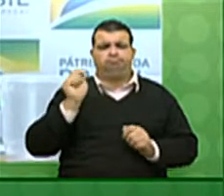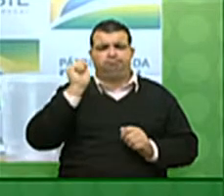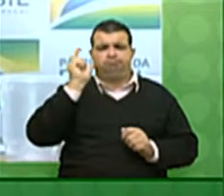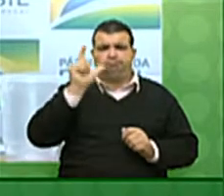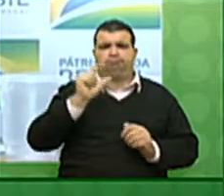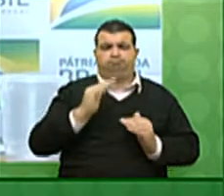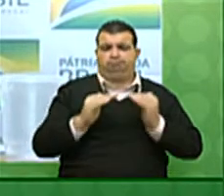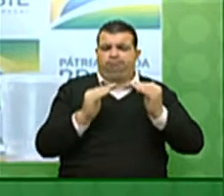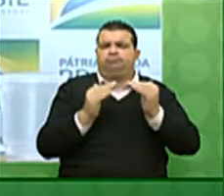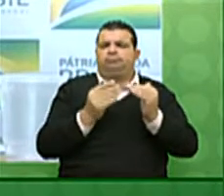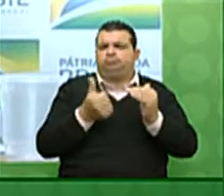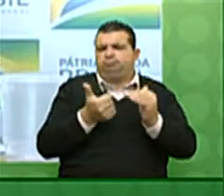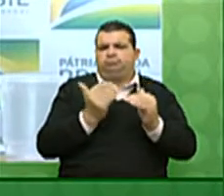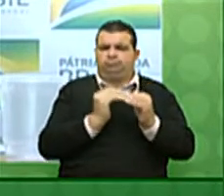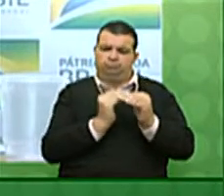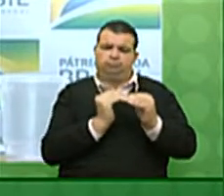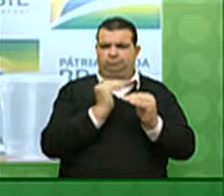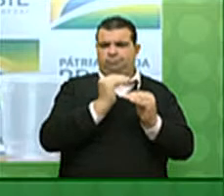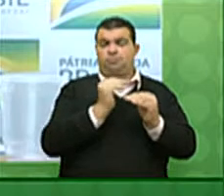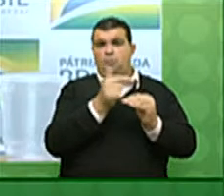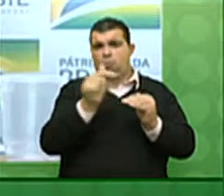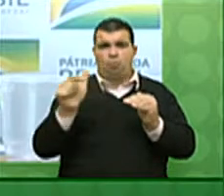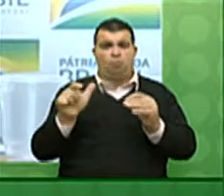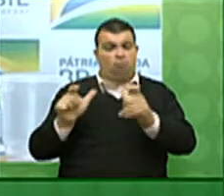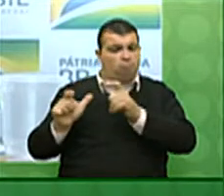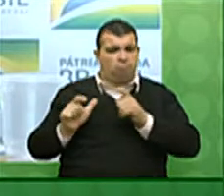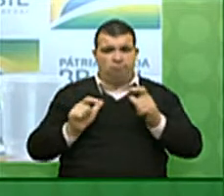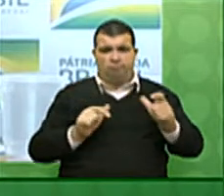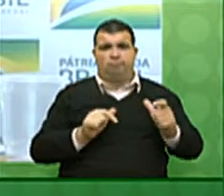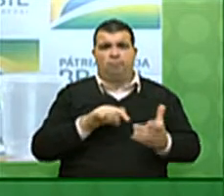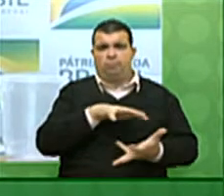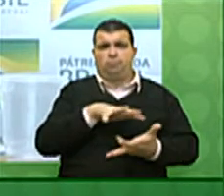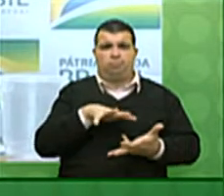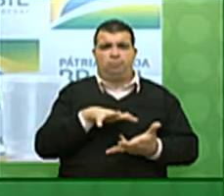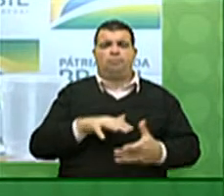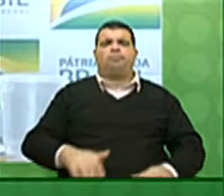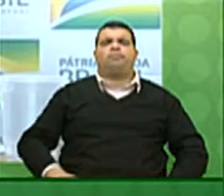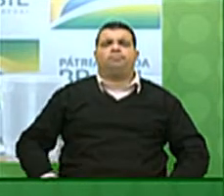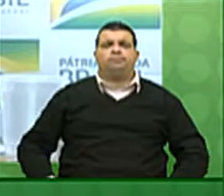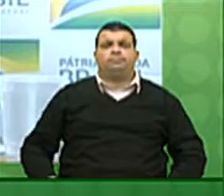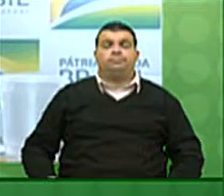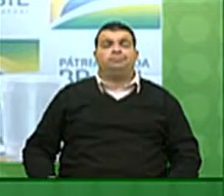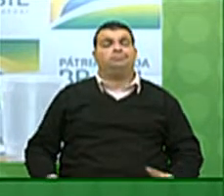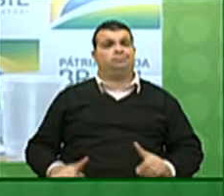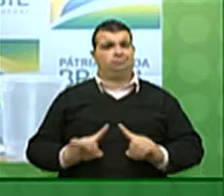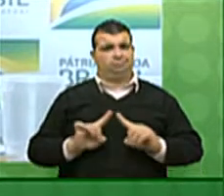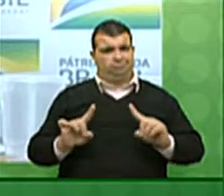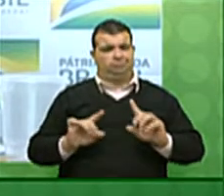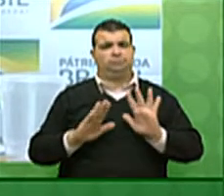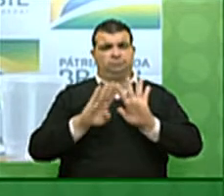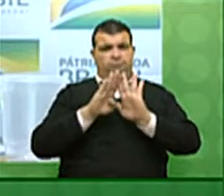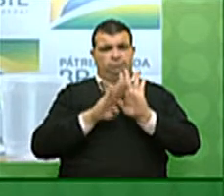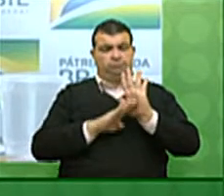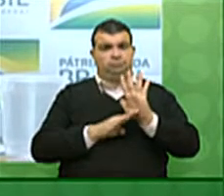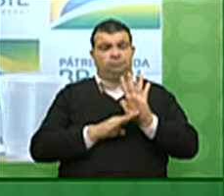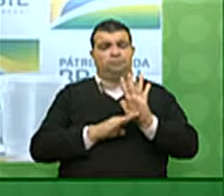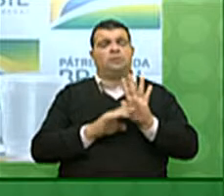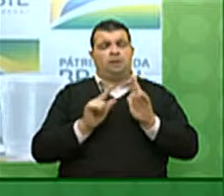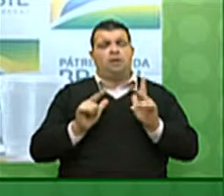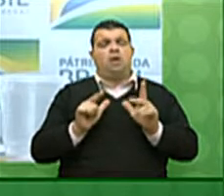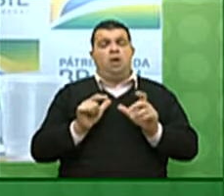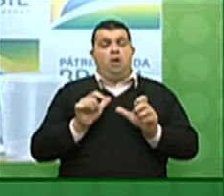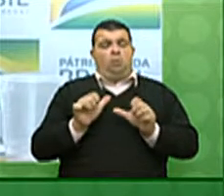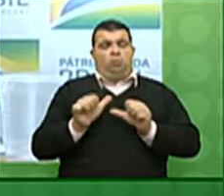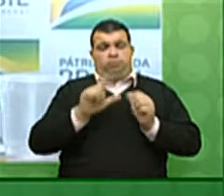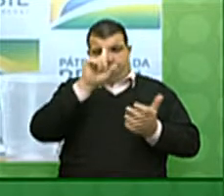um pouco acima das outras economias pelo resto do mundo. Agora, esse programa, que é uma medida anticíclica,